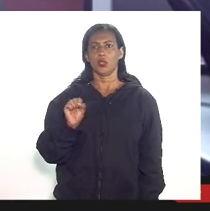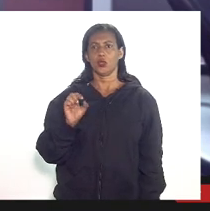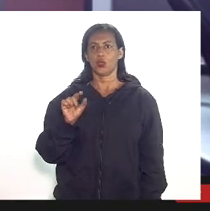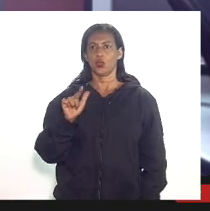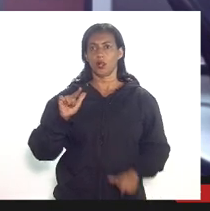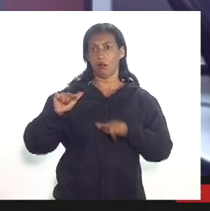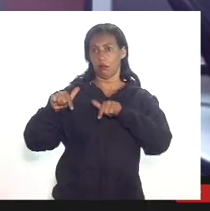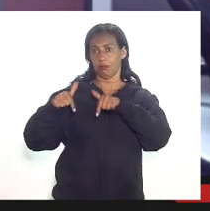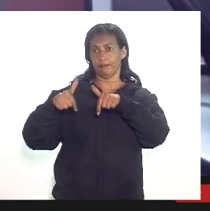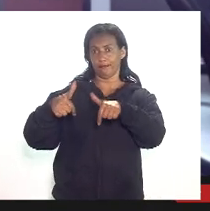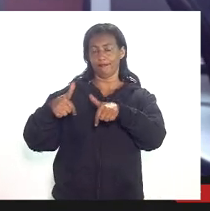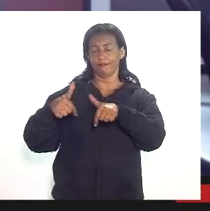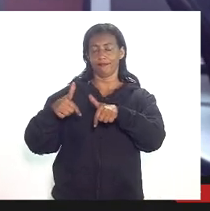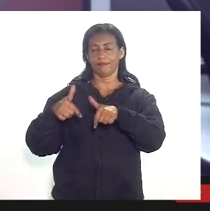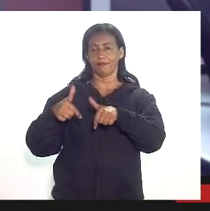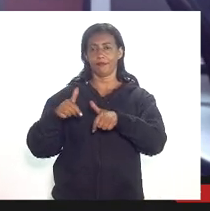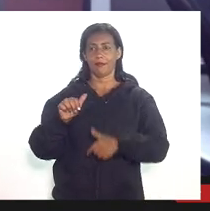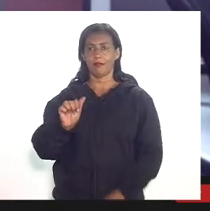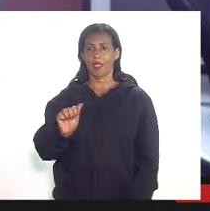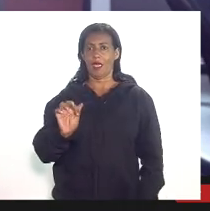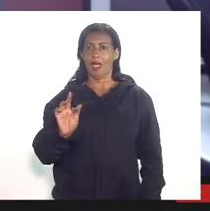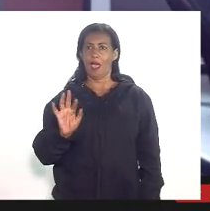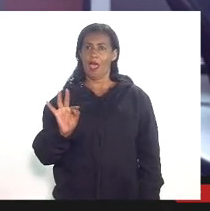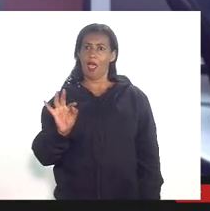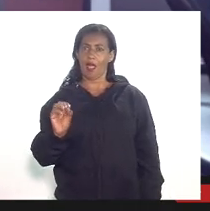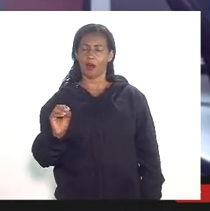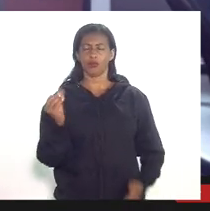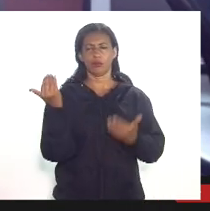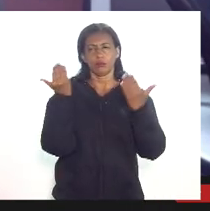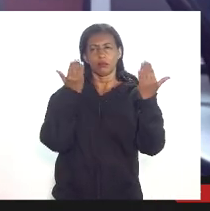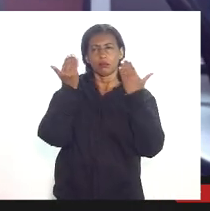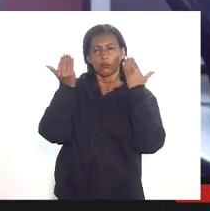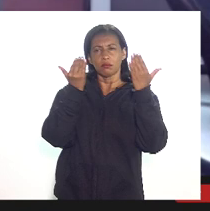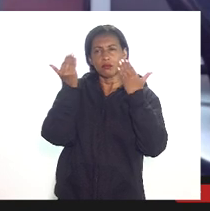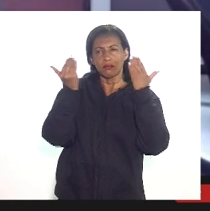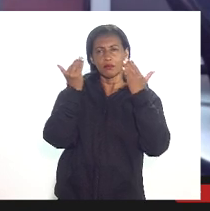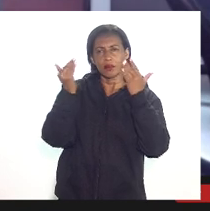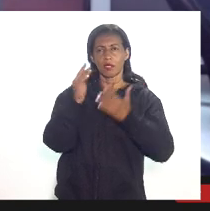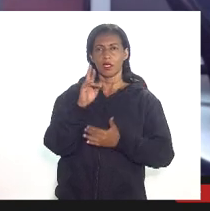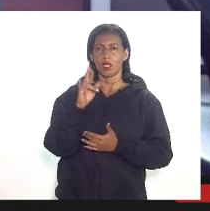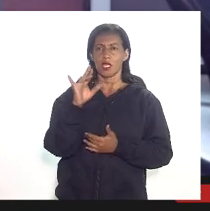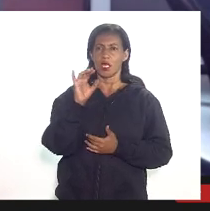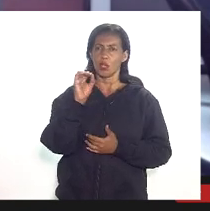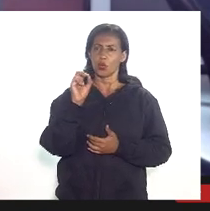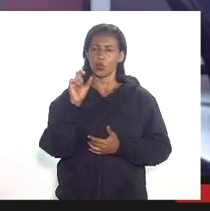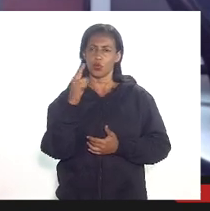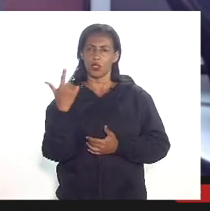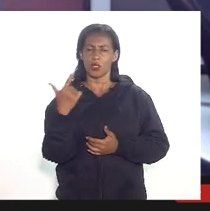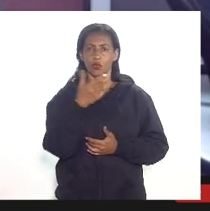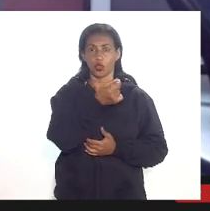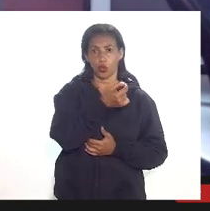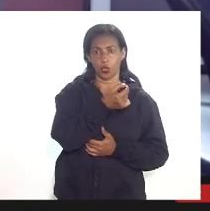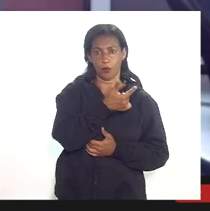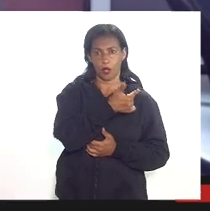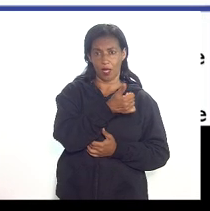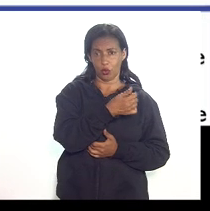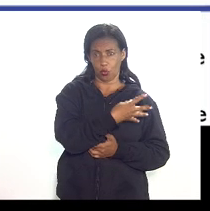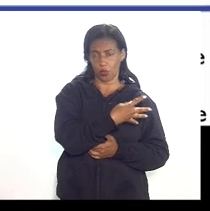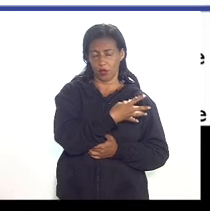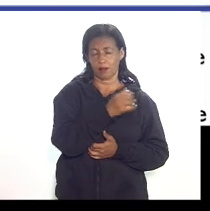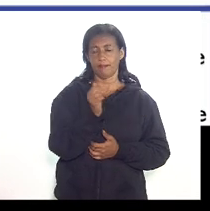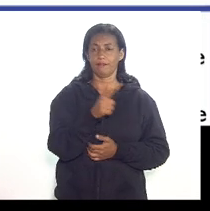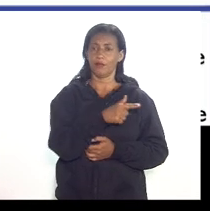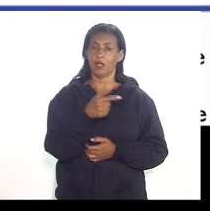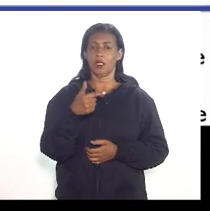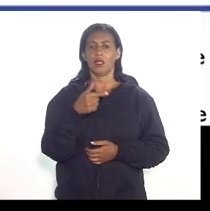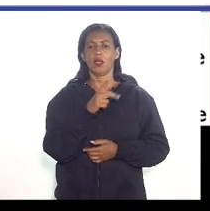normativos que devem ser comparados então com a resolução ANP 12 de 2014 como eu falei a